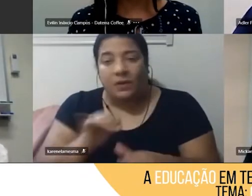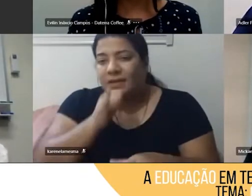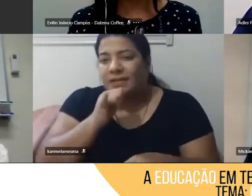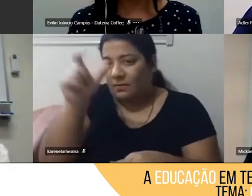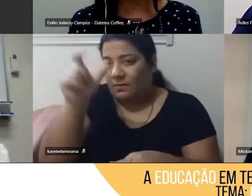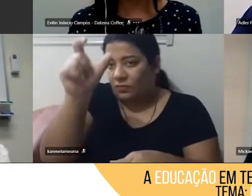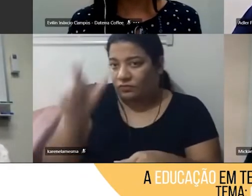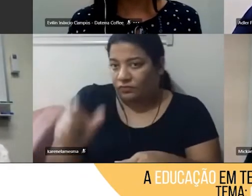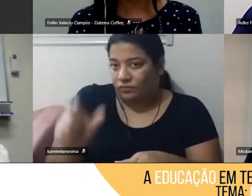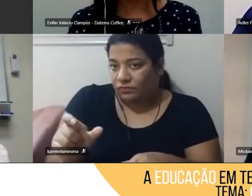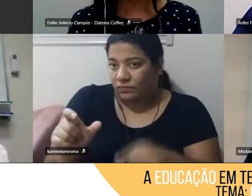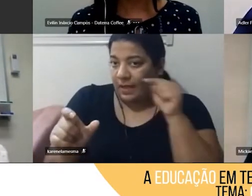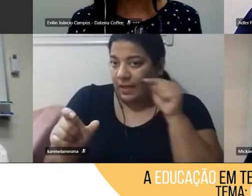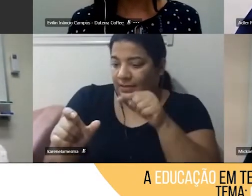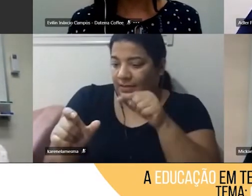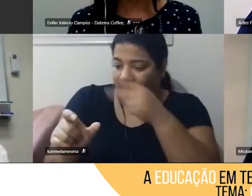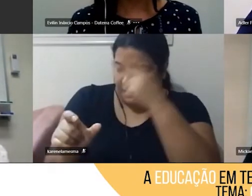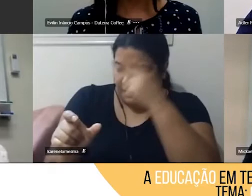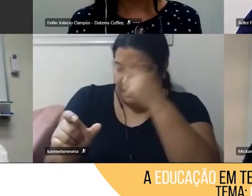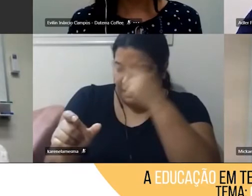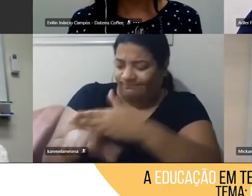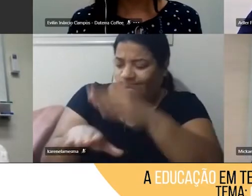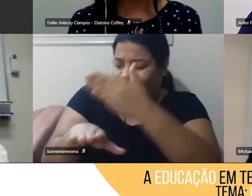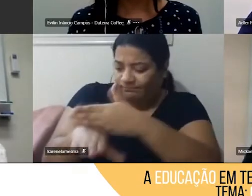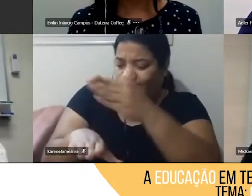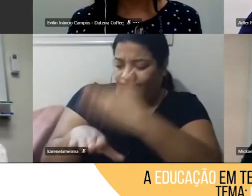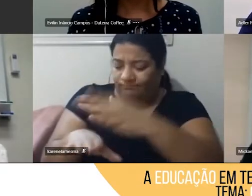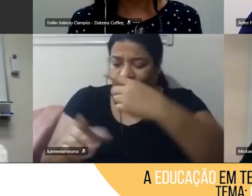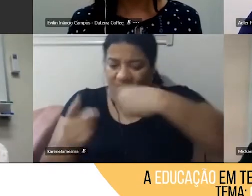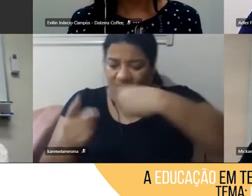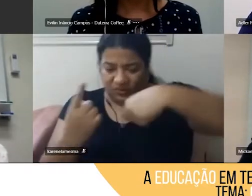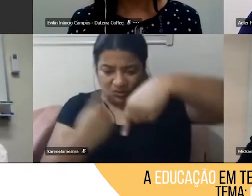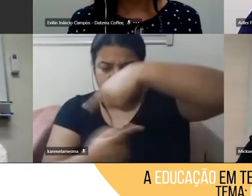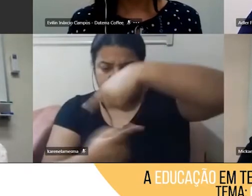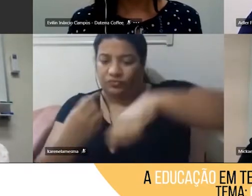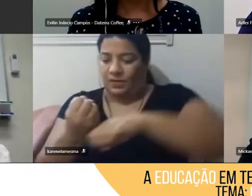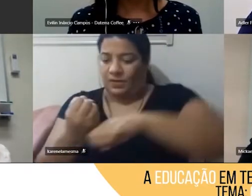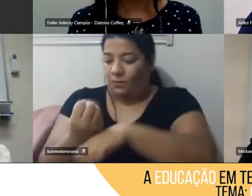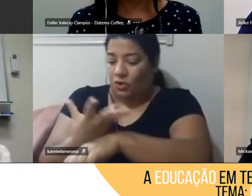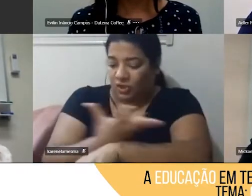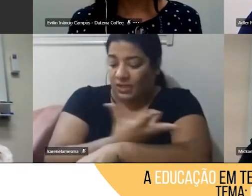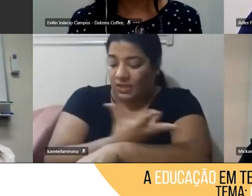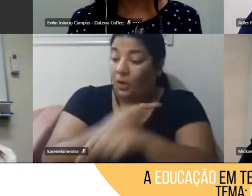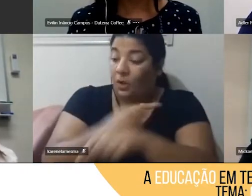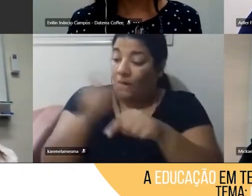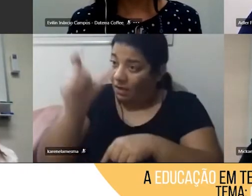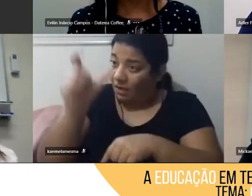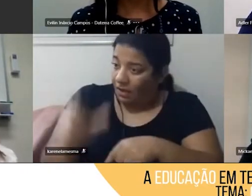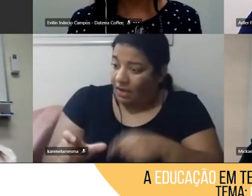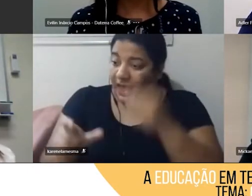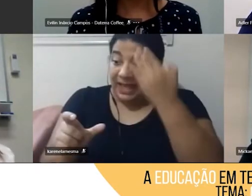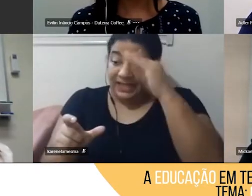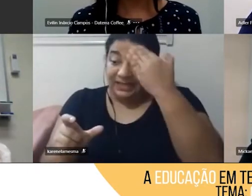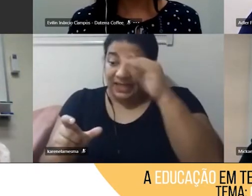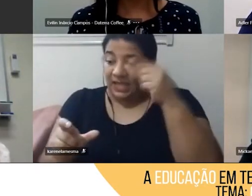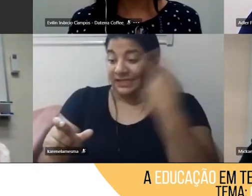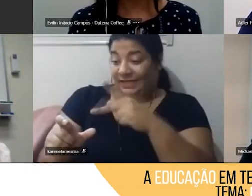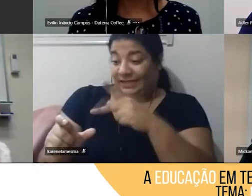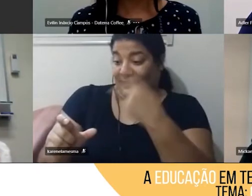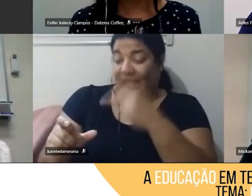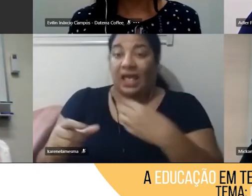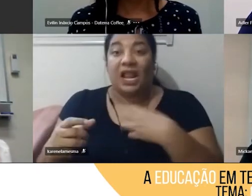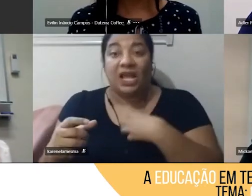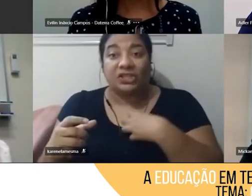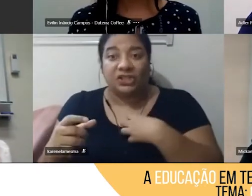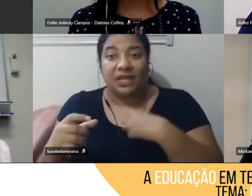desenvolve nas competências socioemocionais, ela começa a entender, inclusive, como seus comportamentos refletem no outro.